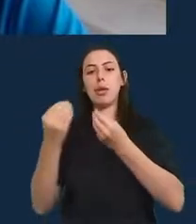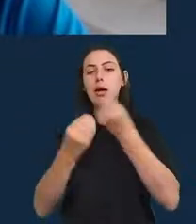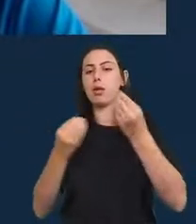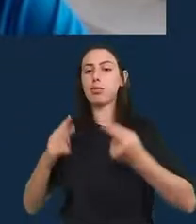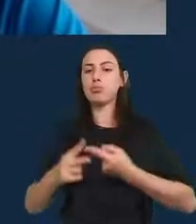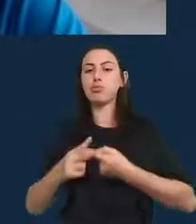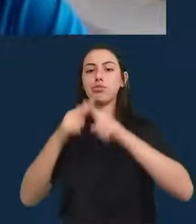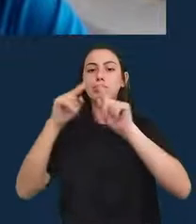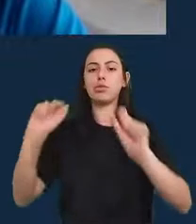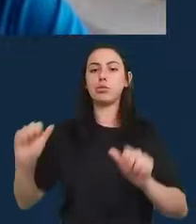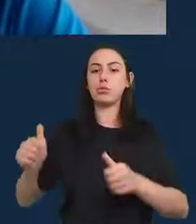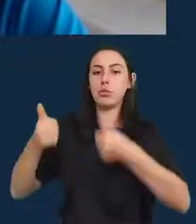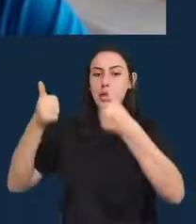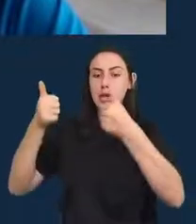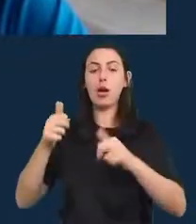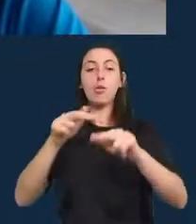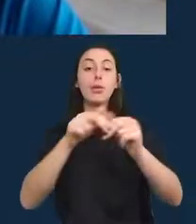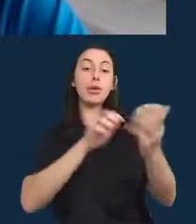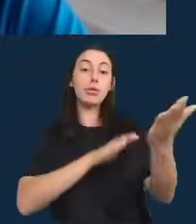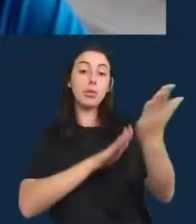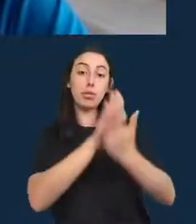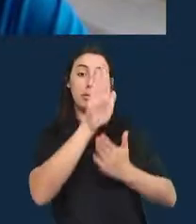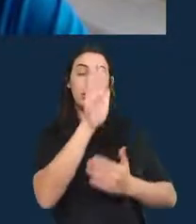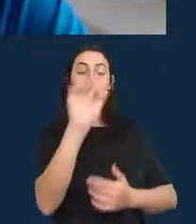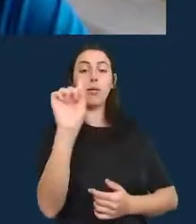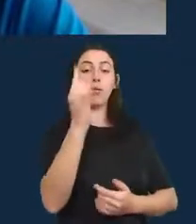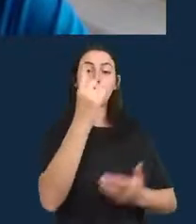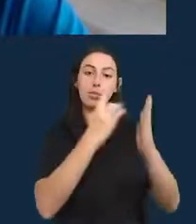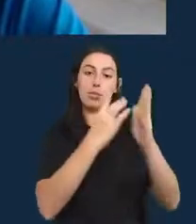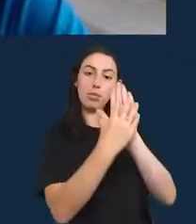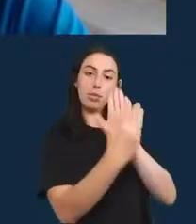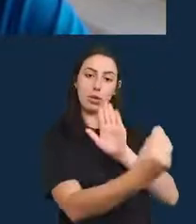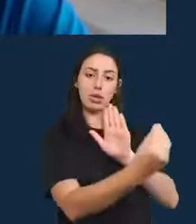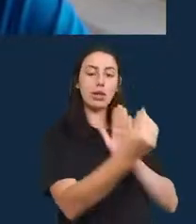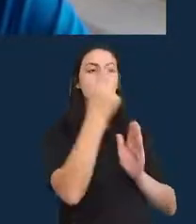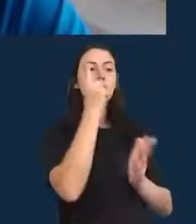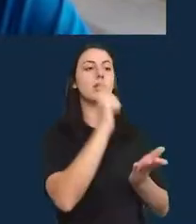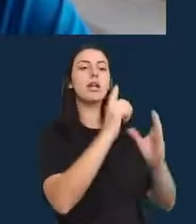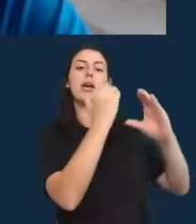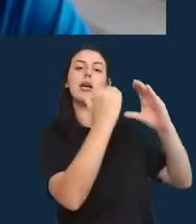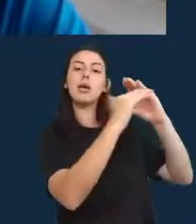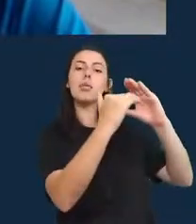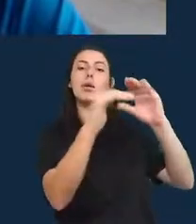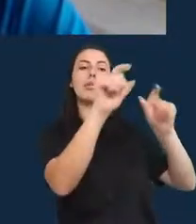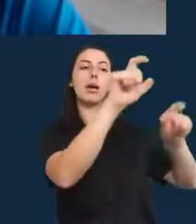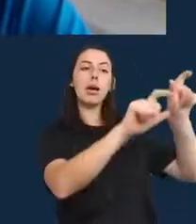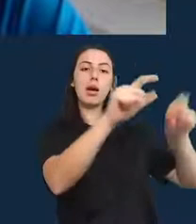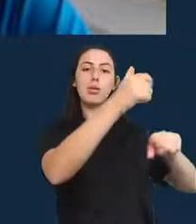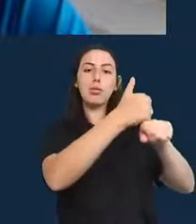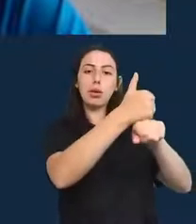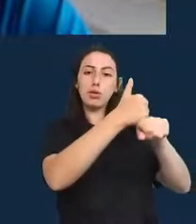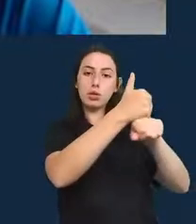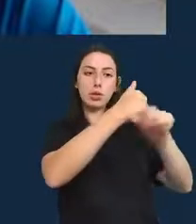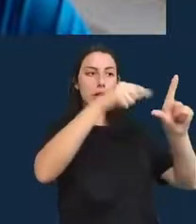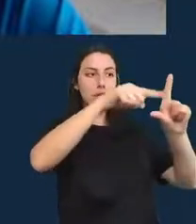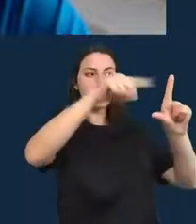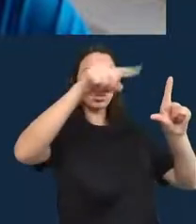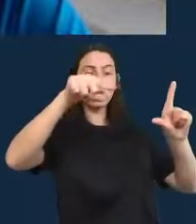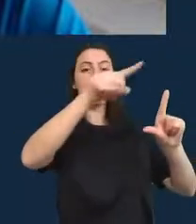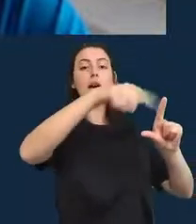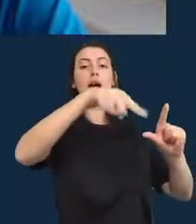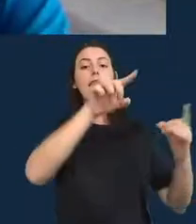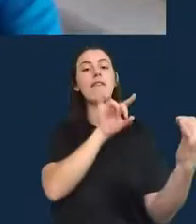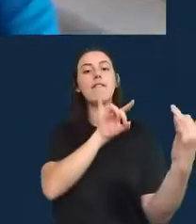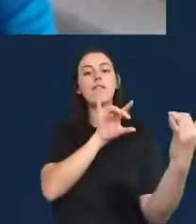depois que lançamos o primeiro modelo enviamos para professores de estatística que ofereceram também um feedback